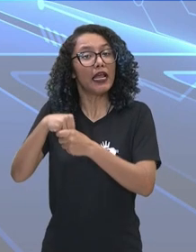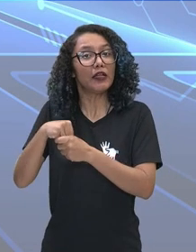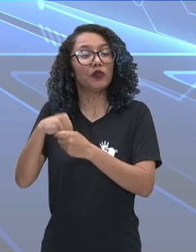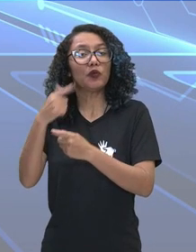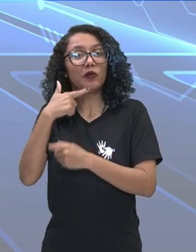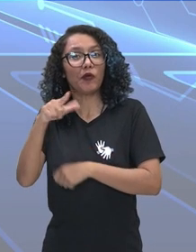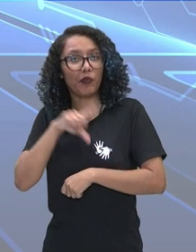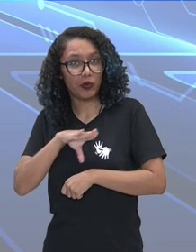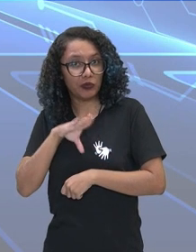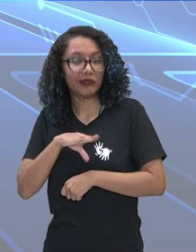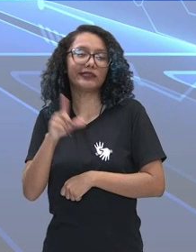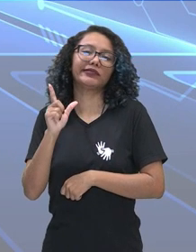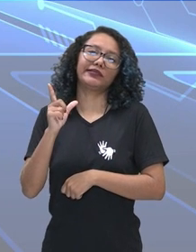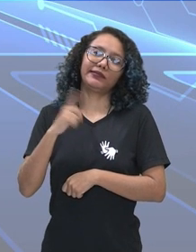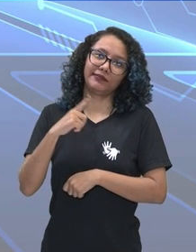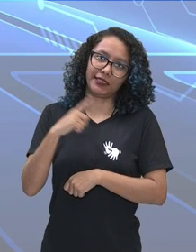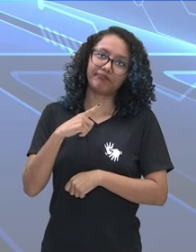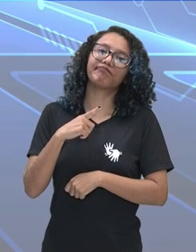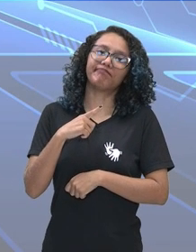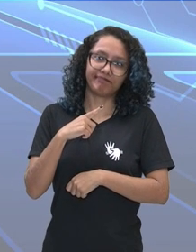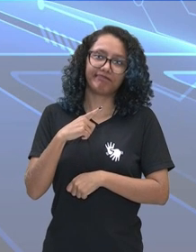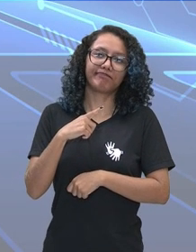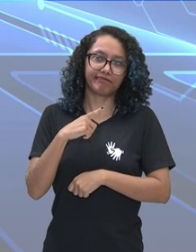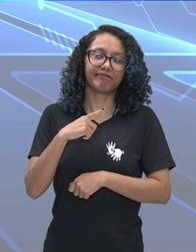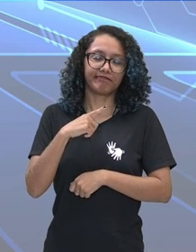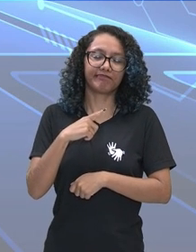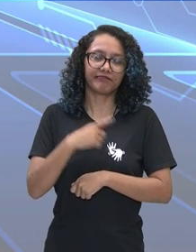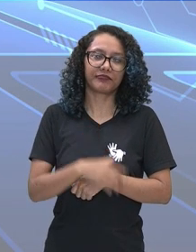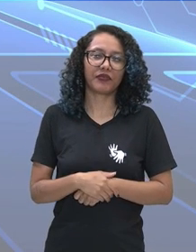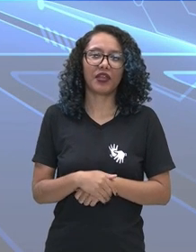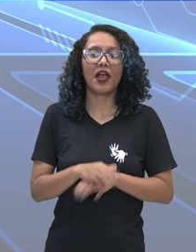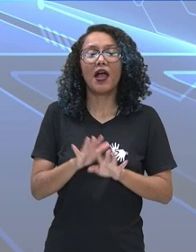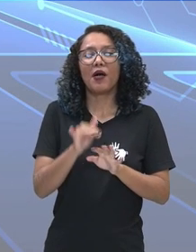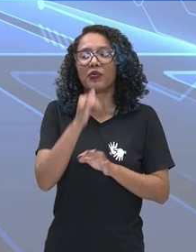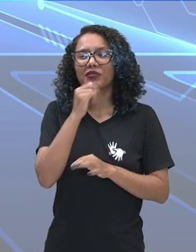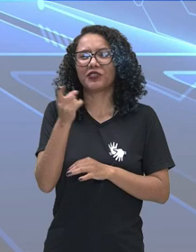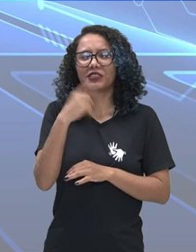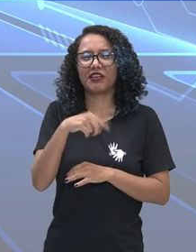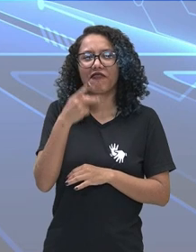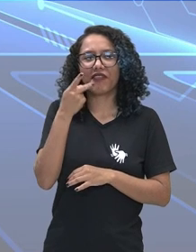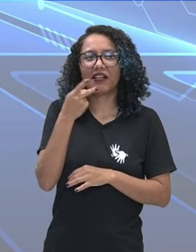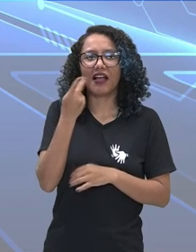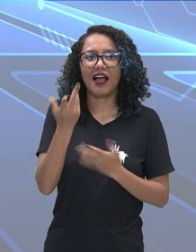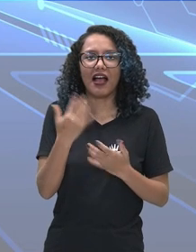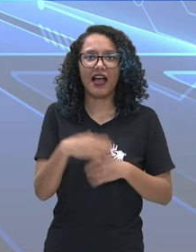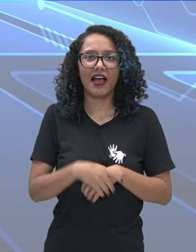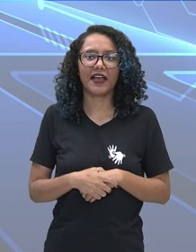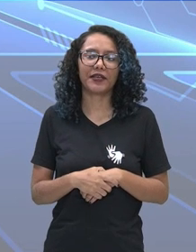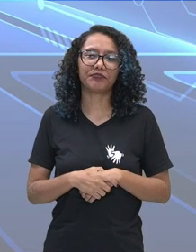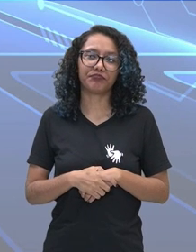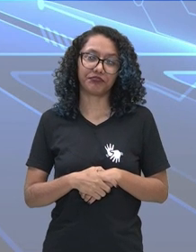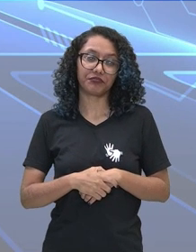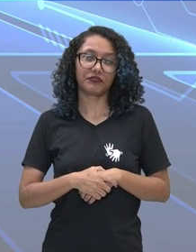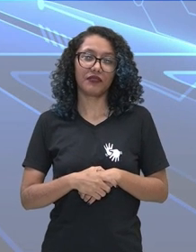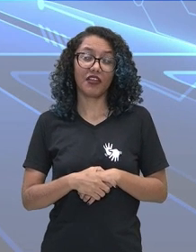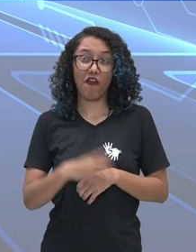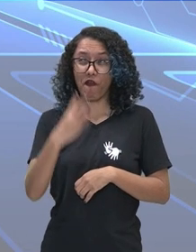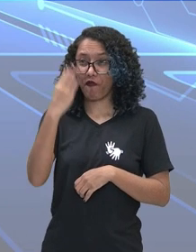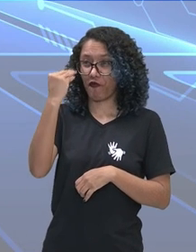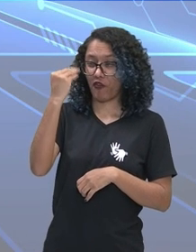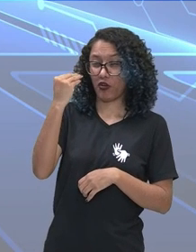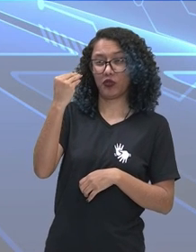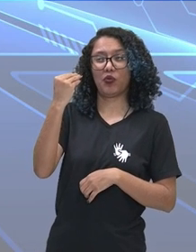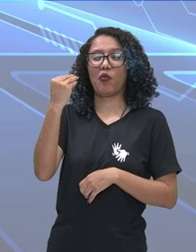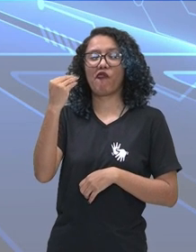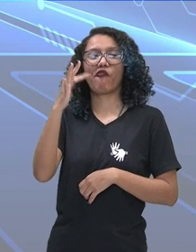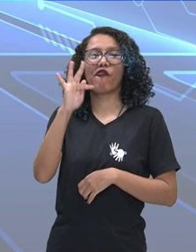na língua portuguesa, né? Você não fala assim, ah, eu vou tirar uma foto com a minha câmera frontal. Não, você fala, vou